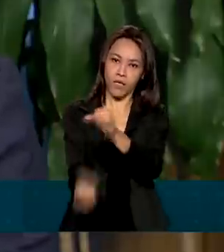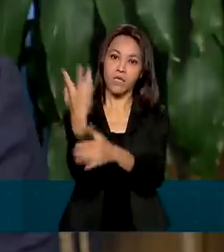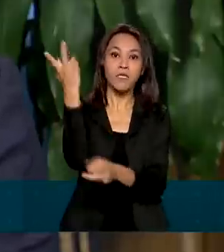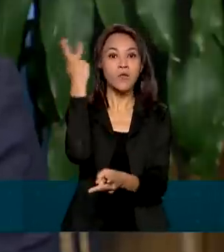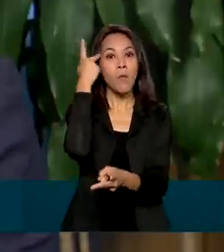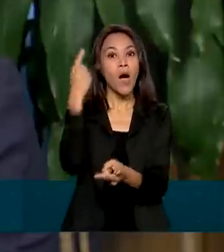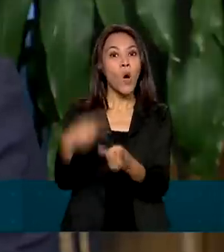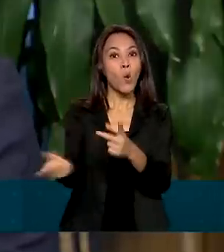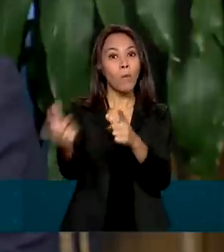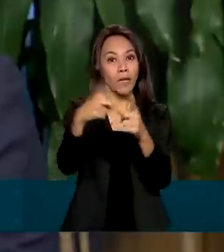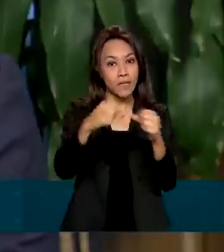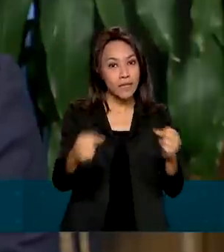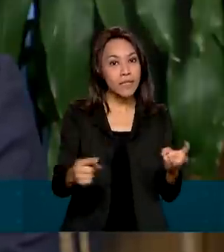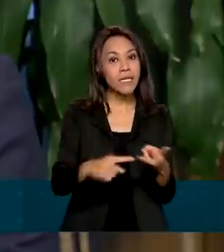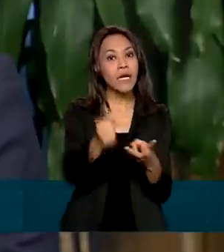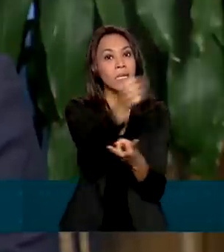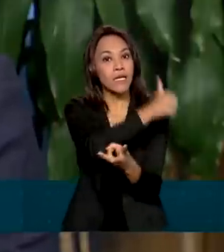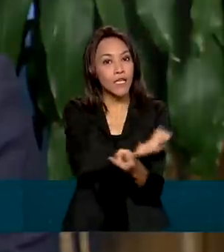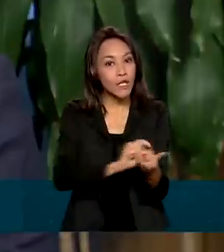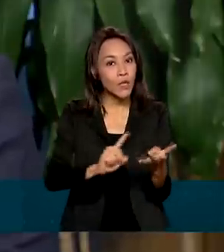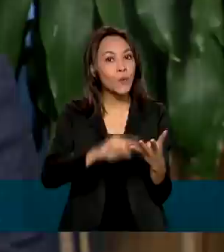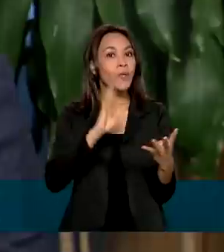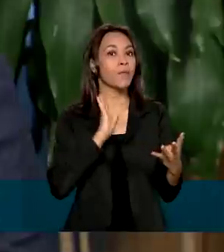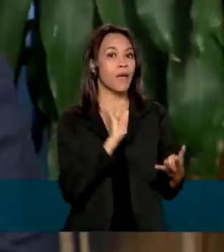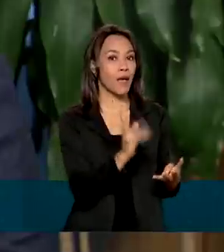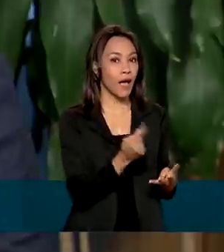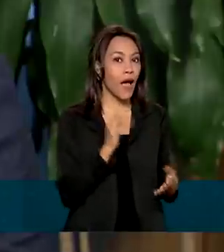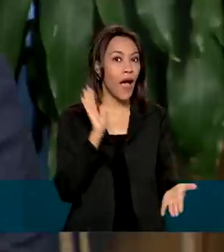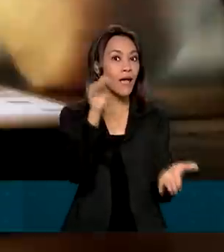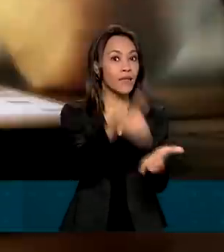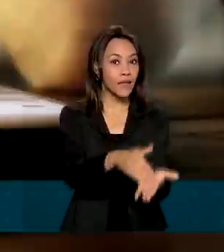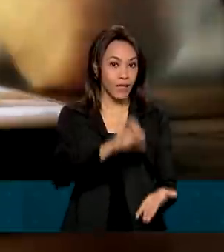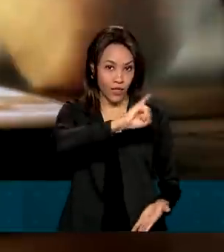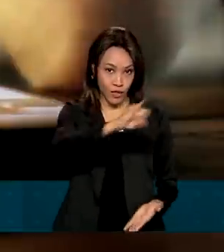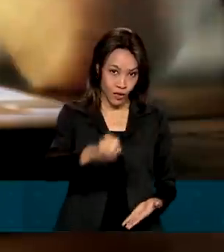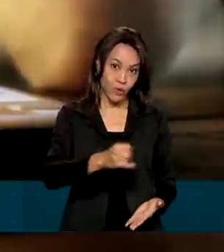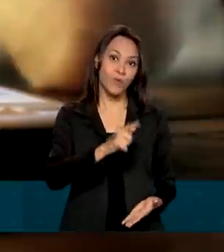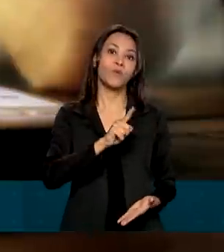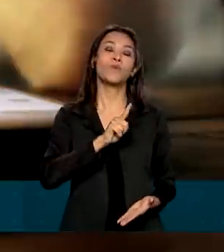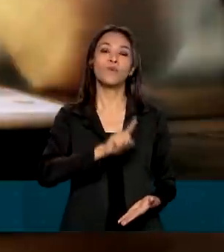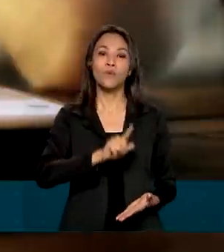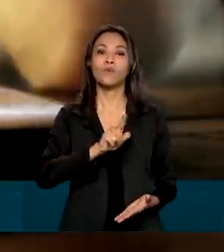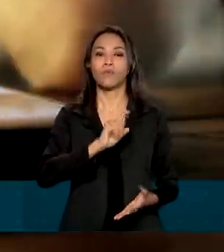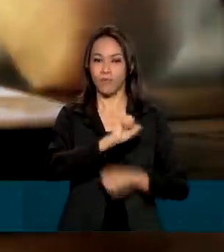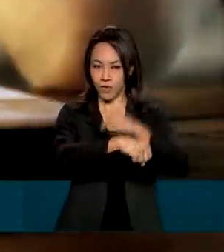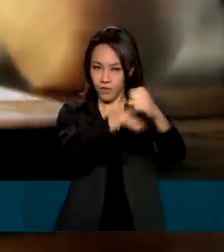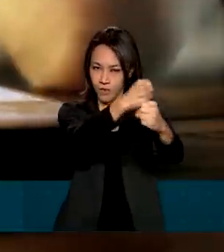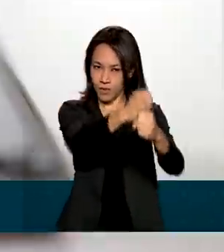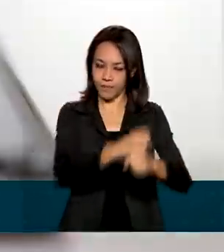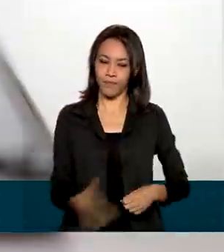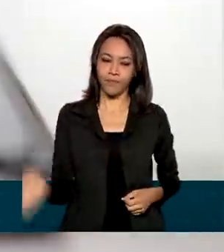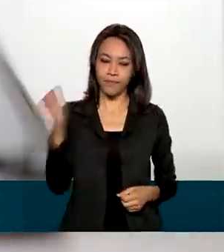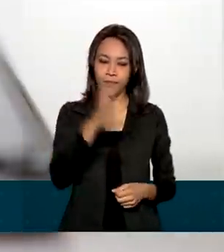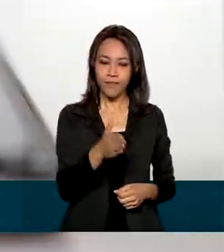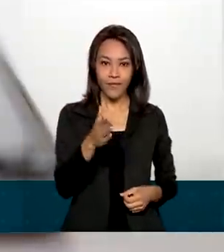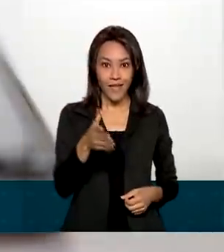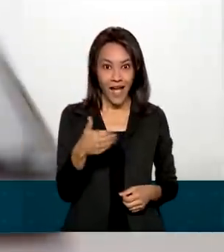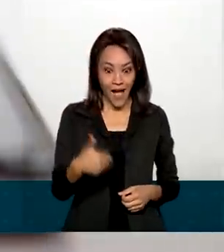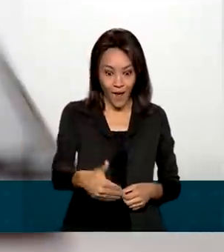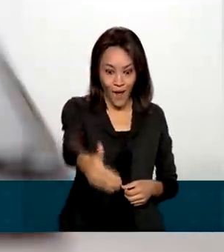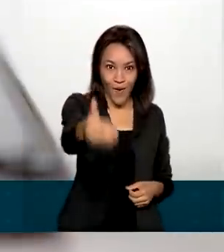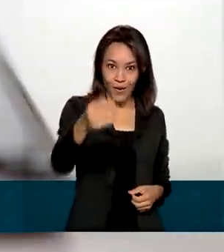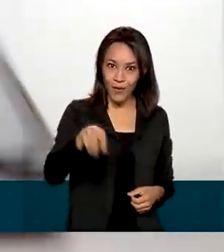Paulo, Brasília, Rio de Janeiro e Belo Horizonte, até julho do ano que vem. Esse novo Brasil, que virá após o 5G,